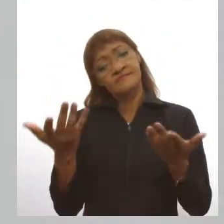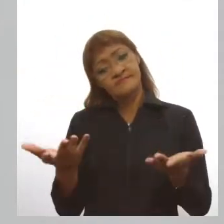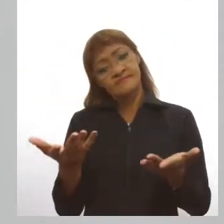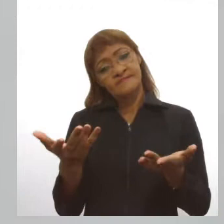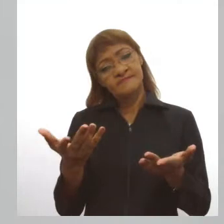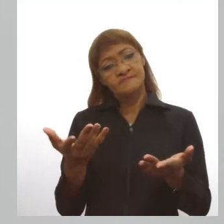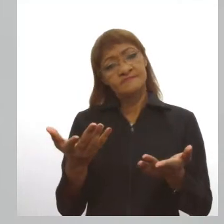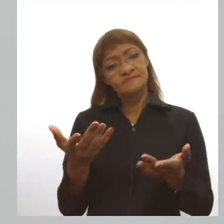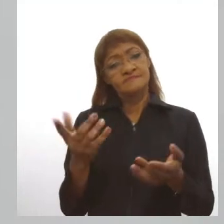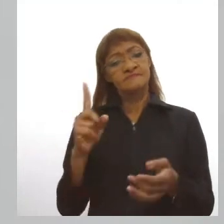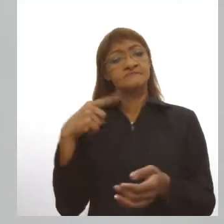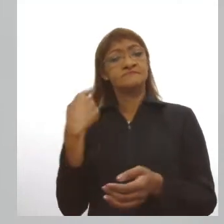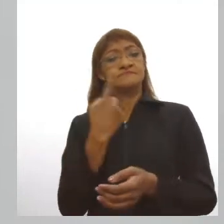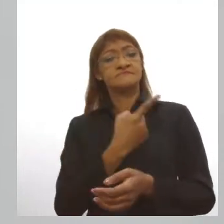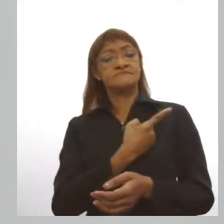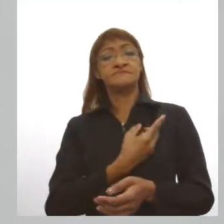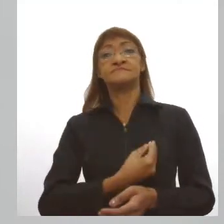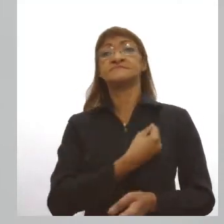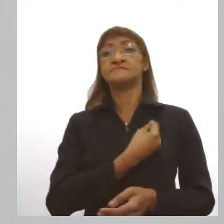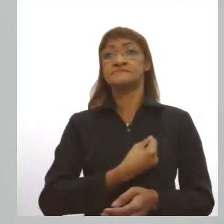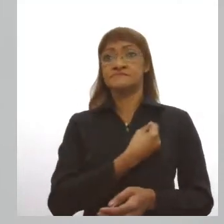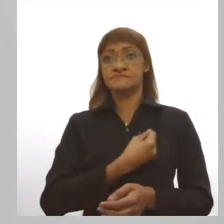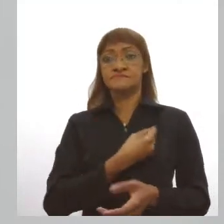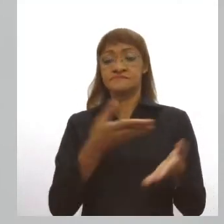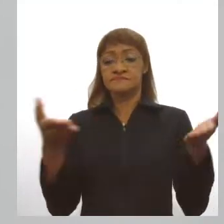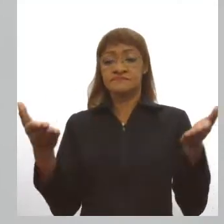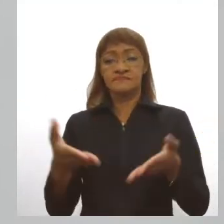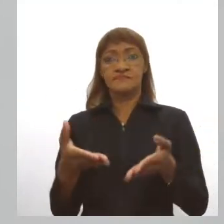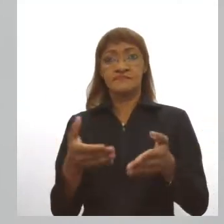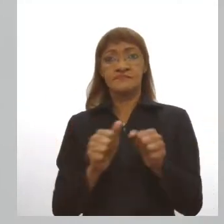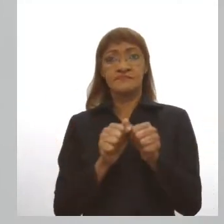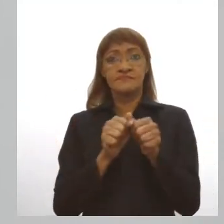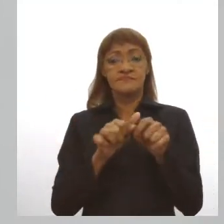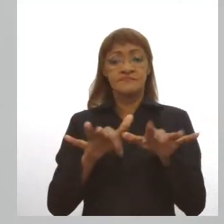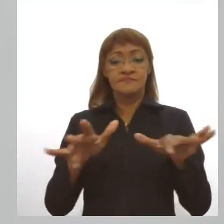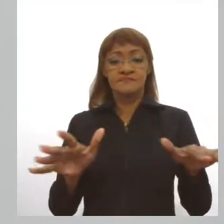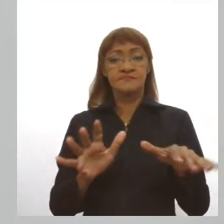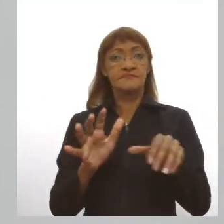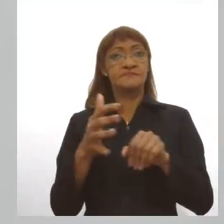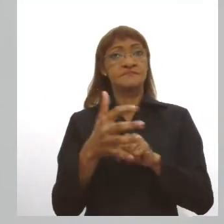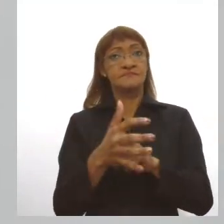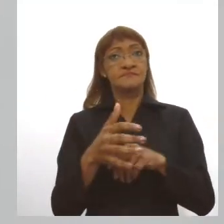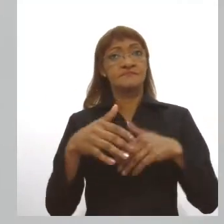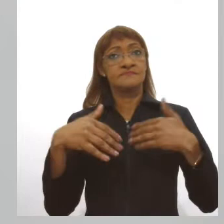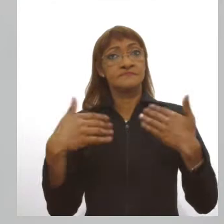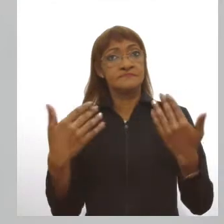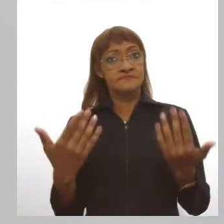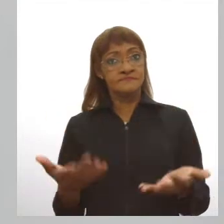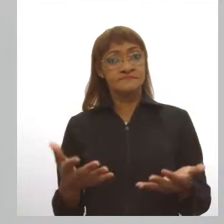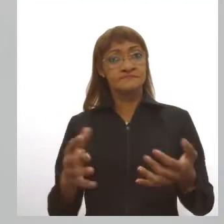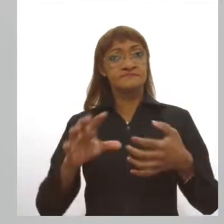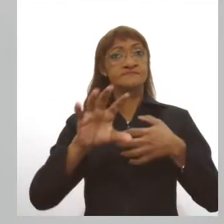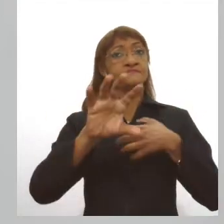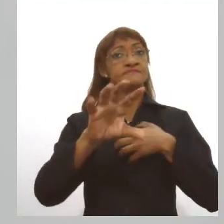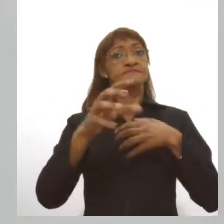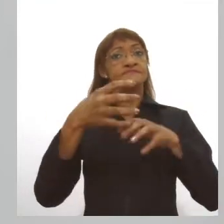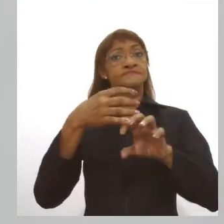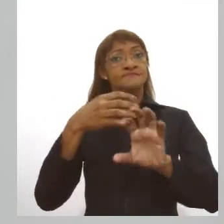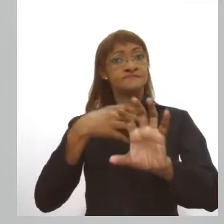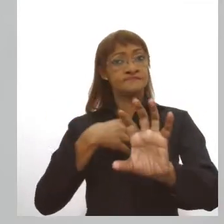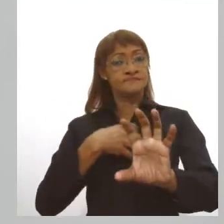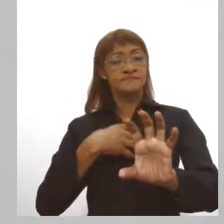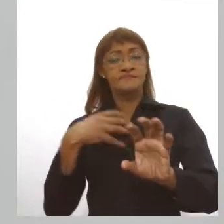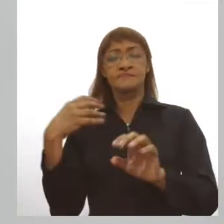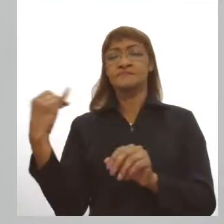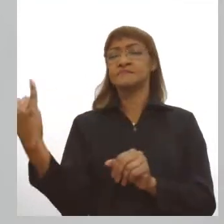nós que estamos passando pela pandemia. Então, a empatia, ela é fundamental, ela é necessária para que a gente consiga